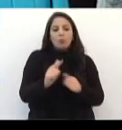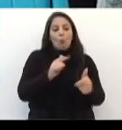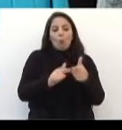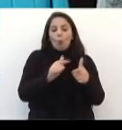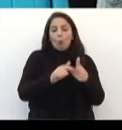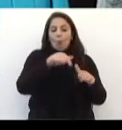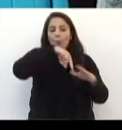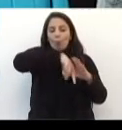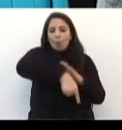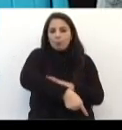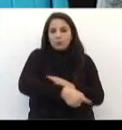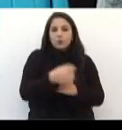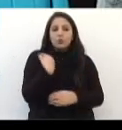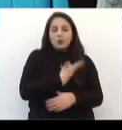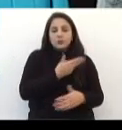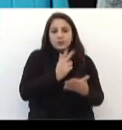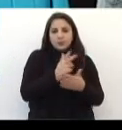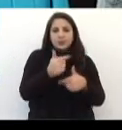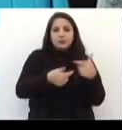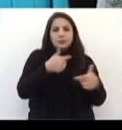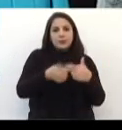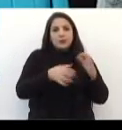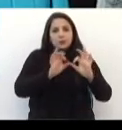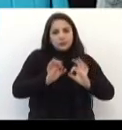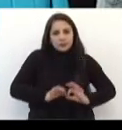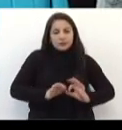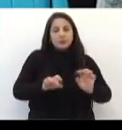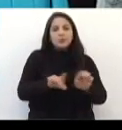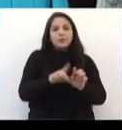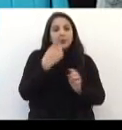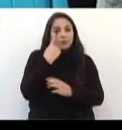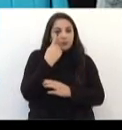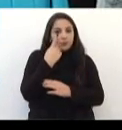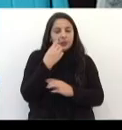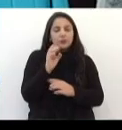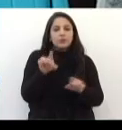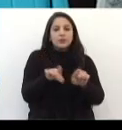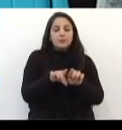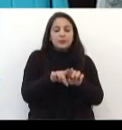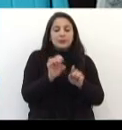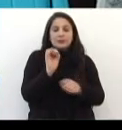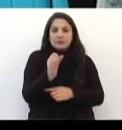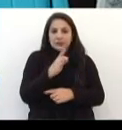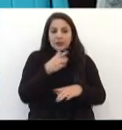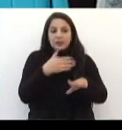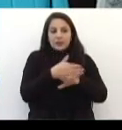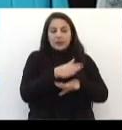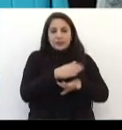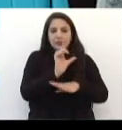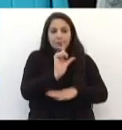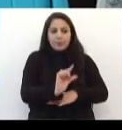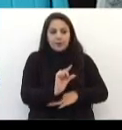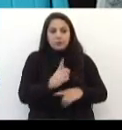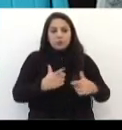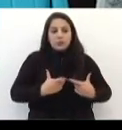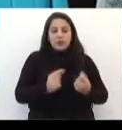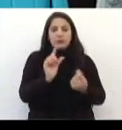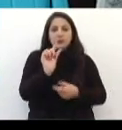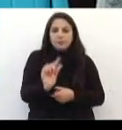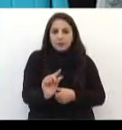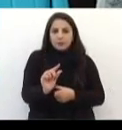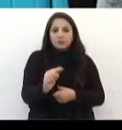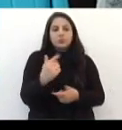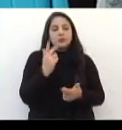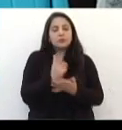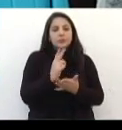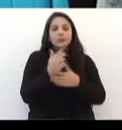impactou profundamente, porque nós estamos sempre trabalhando com a reprogramação, verificando, então, se vai entrar um pouco menos, gasta um pouco menos. Então,